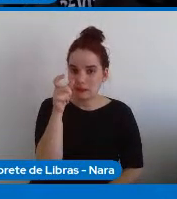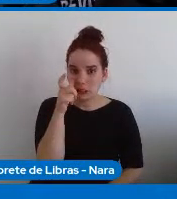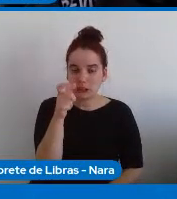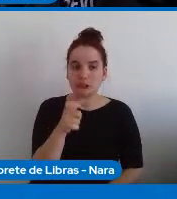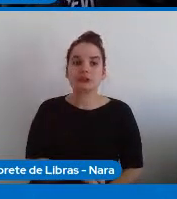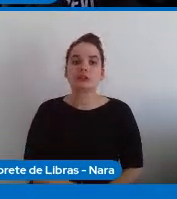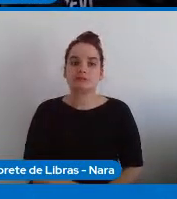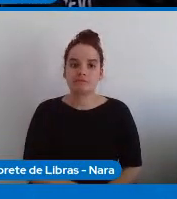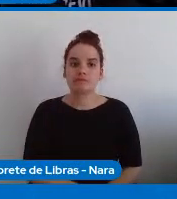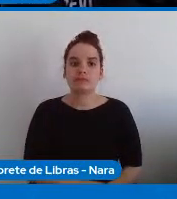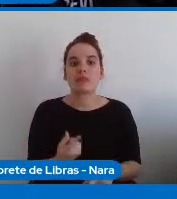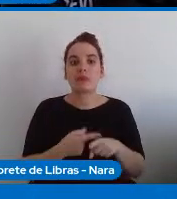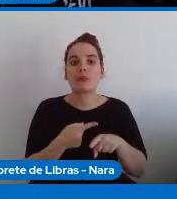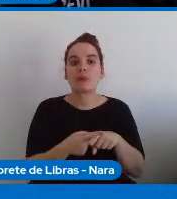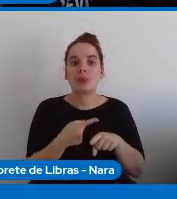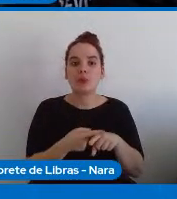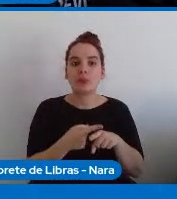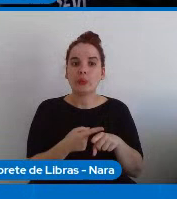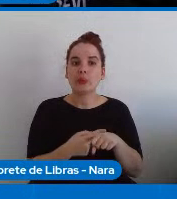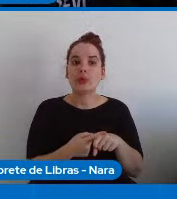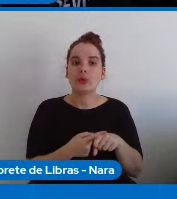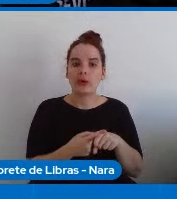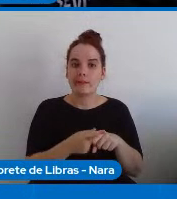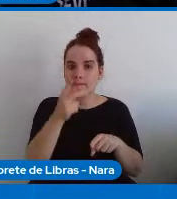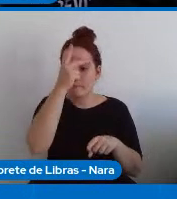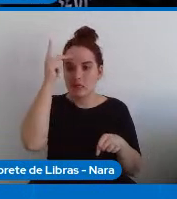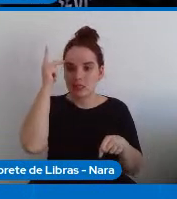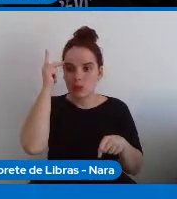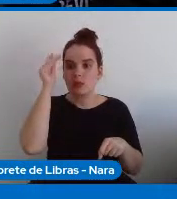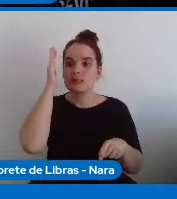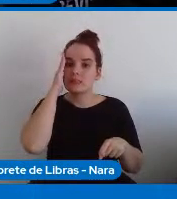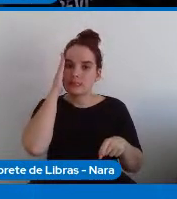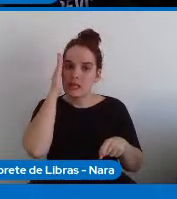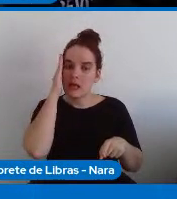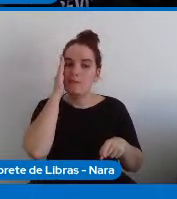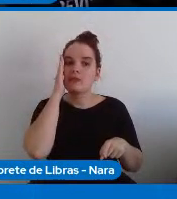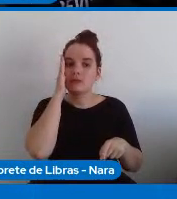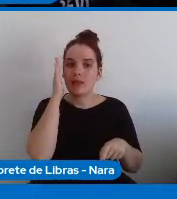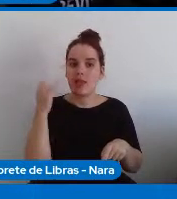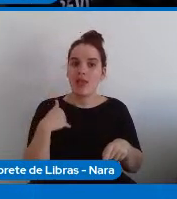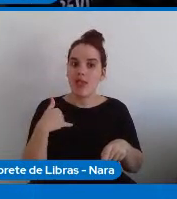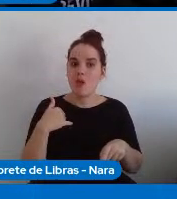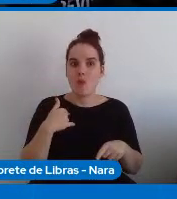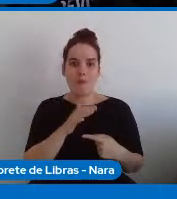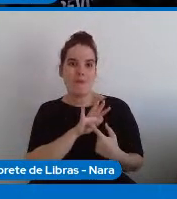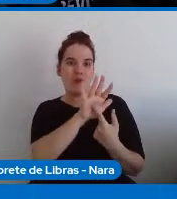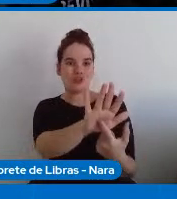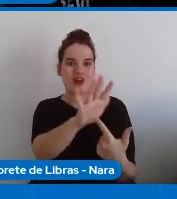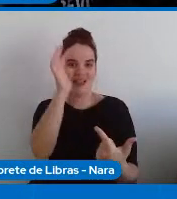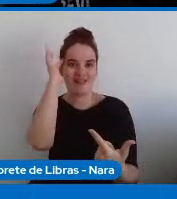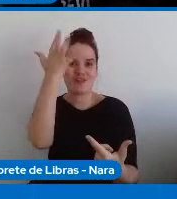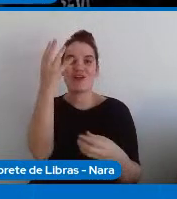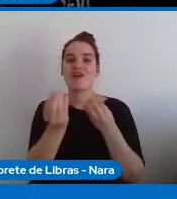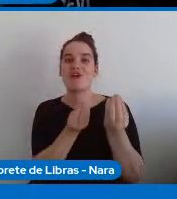principalmente porque as pessoas elas identificam que representar uma solução nunca é tão simples quanto parece